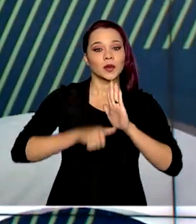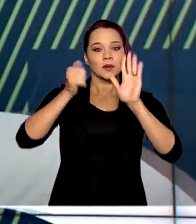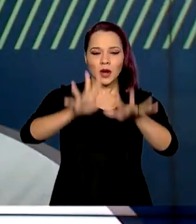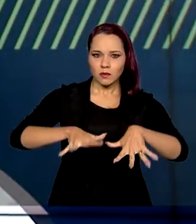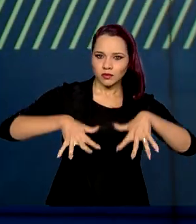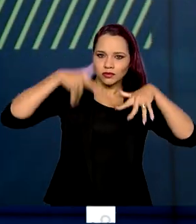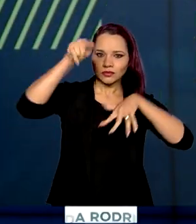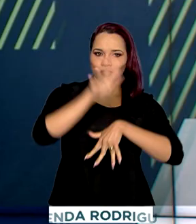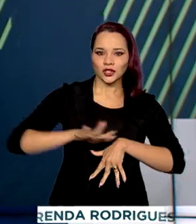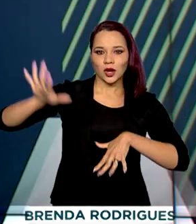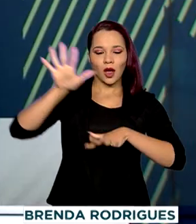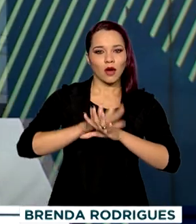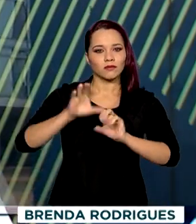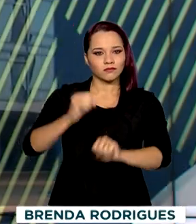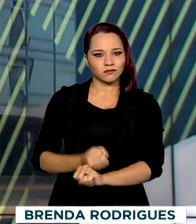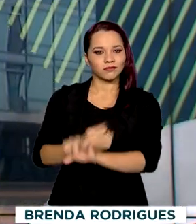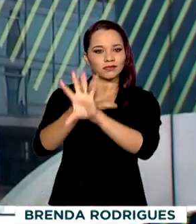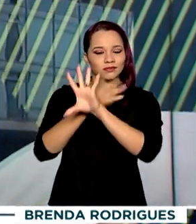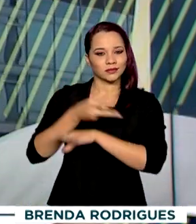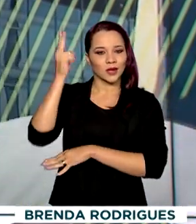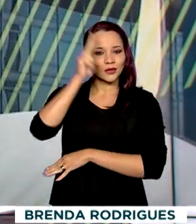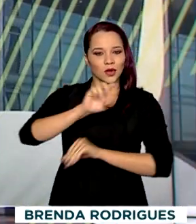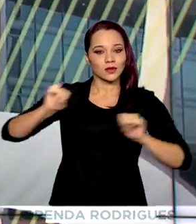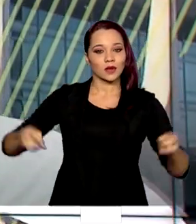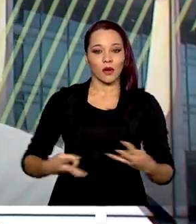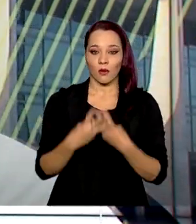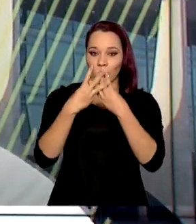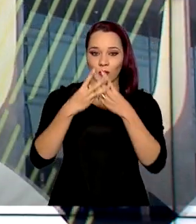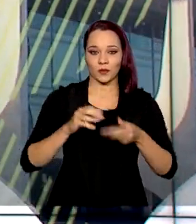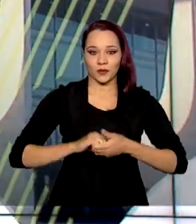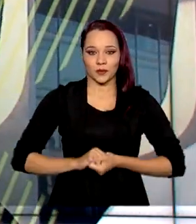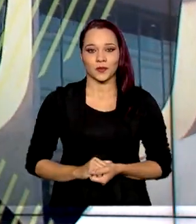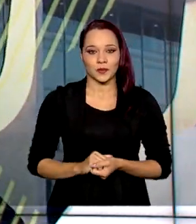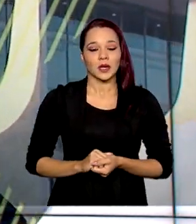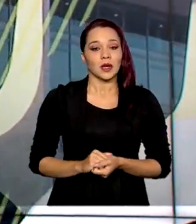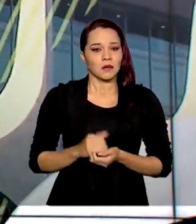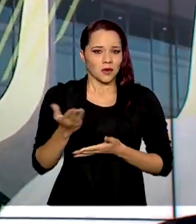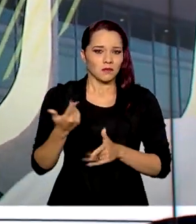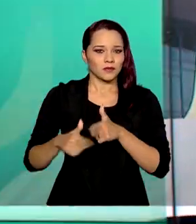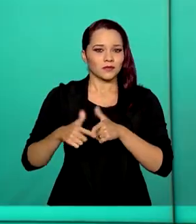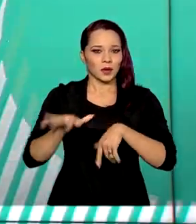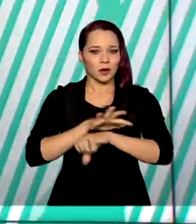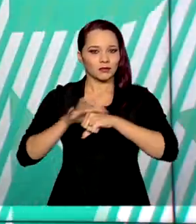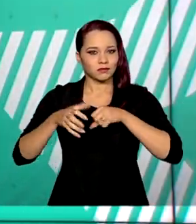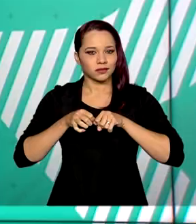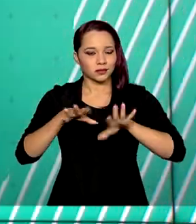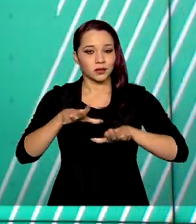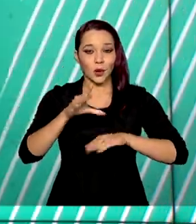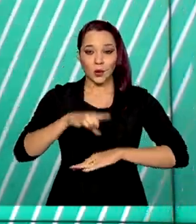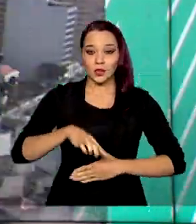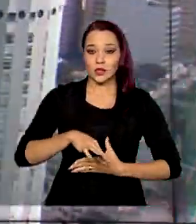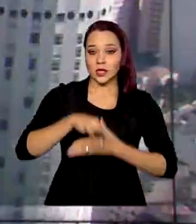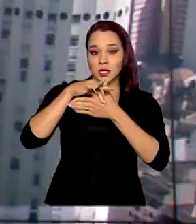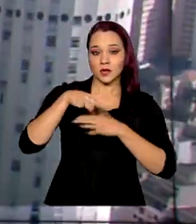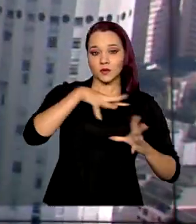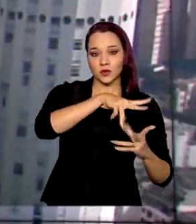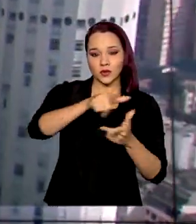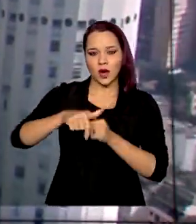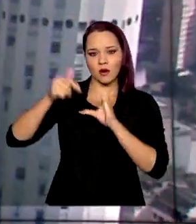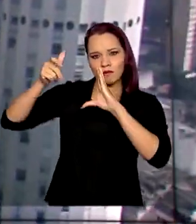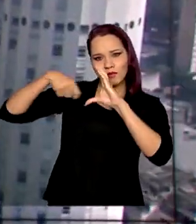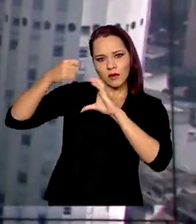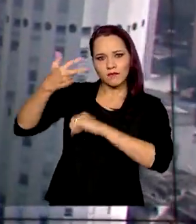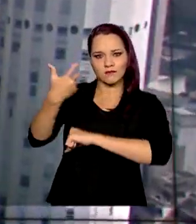Assembleia Geral Virtual da história da Organização das Nações Unidas. Devido à pandemia, os líderes mundiais gravaram as